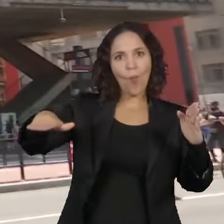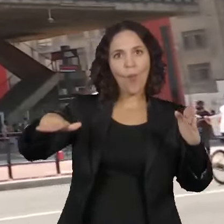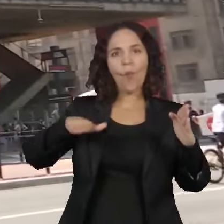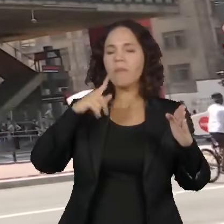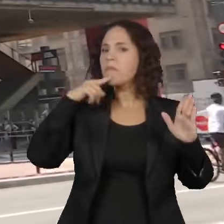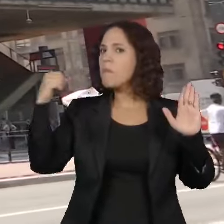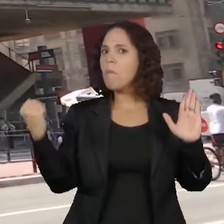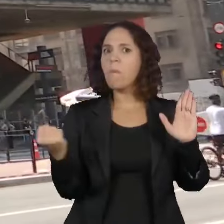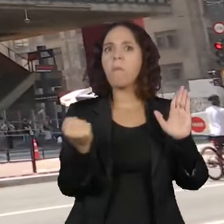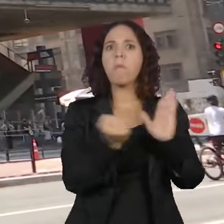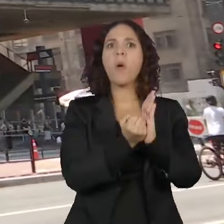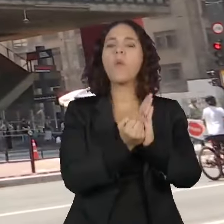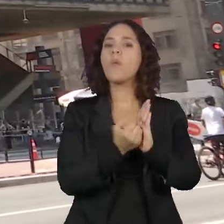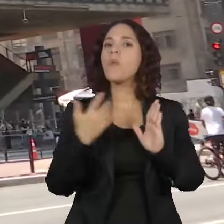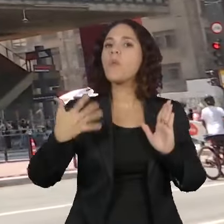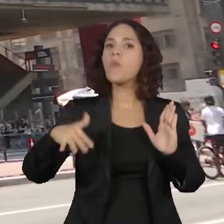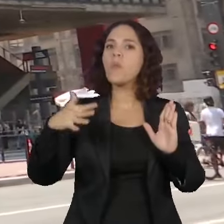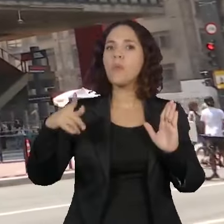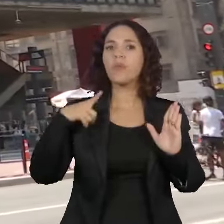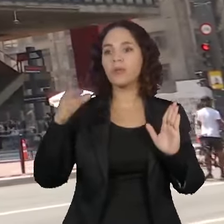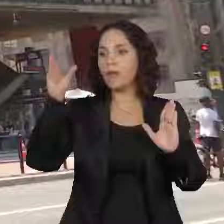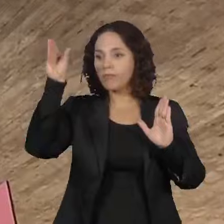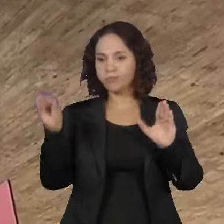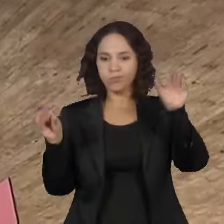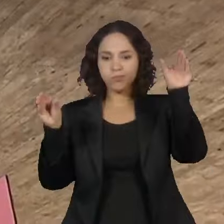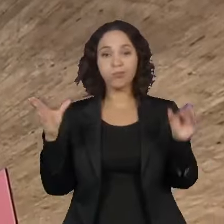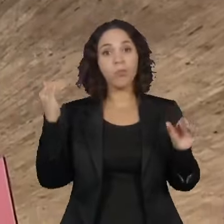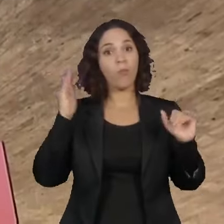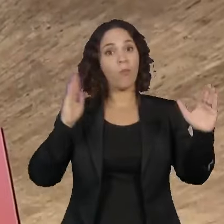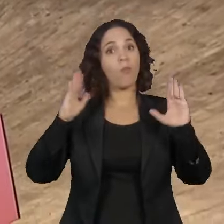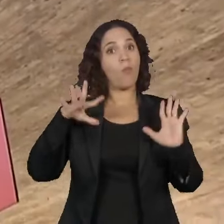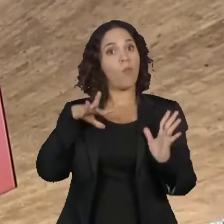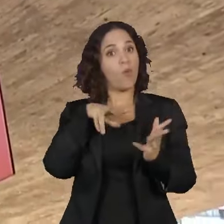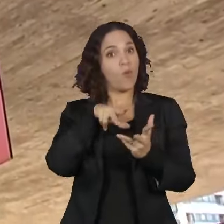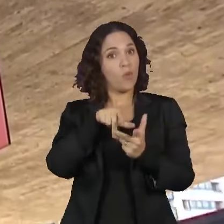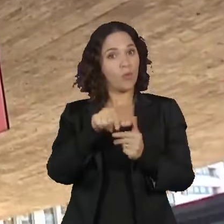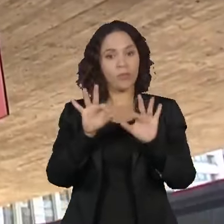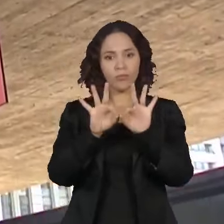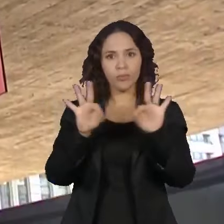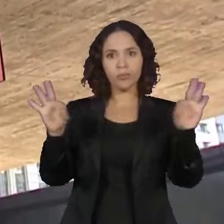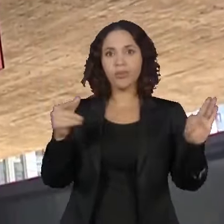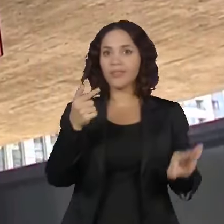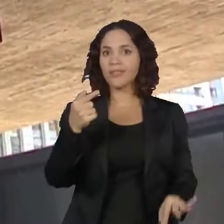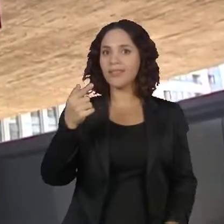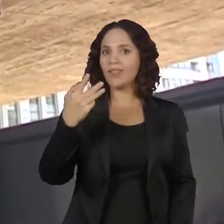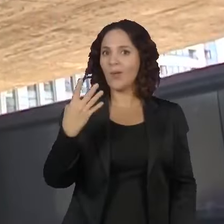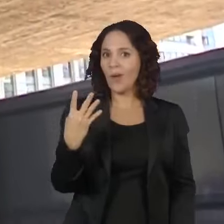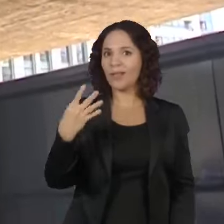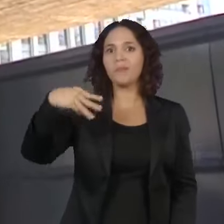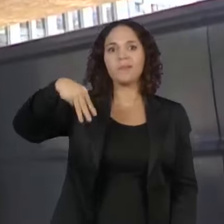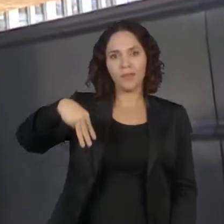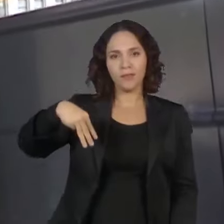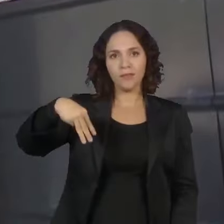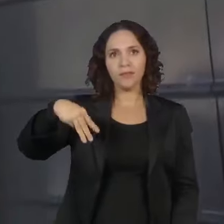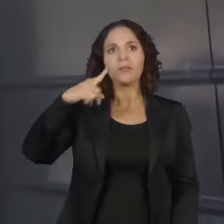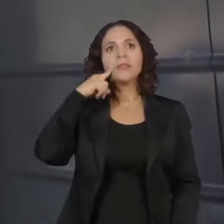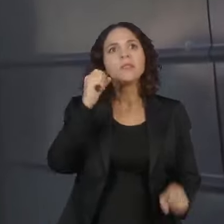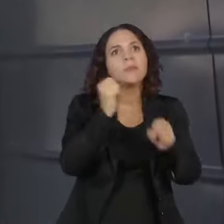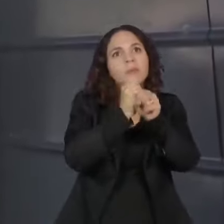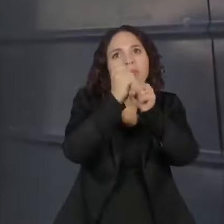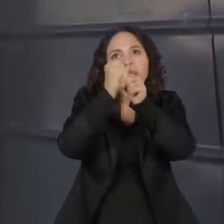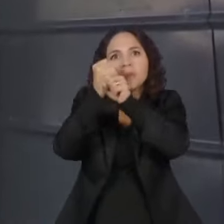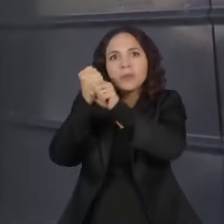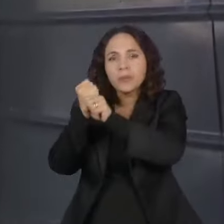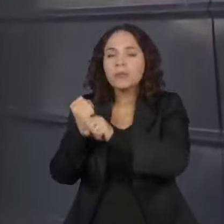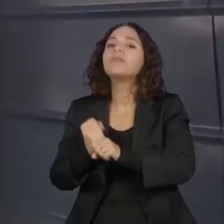maior extensão de concreto entre vigas no mundo à época, com seus 74 metros. A recuperação dessa laje também